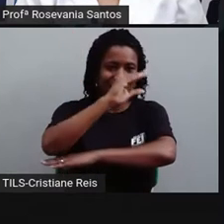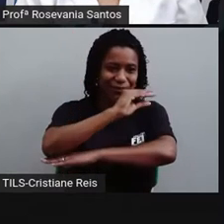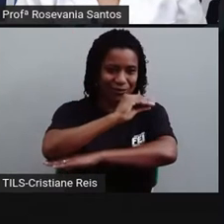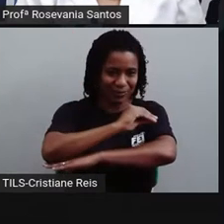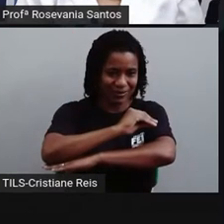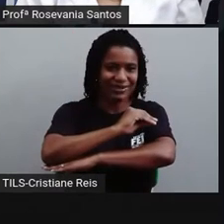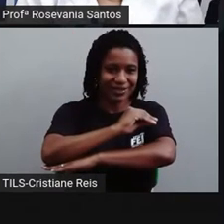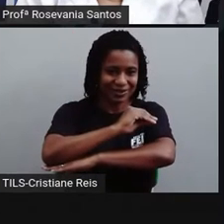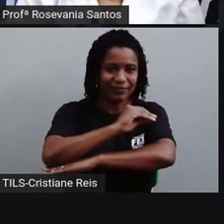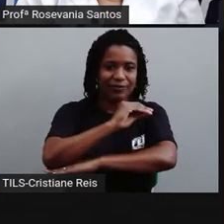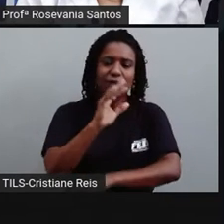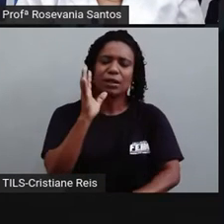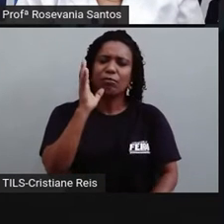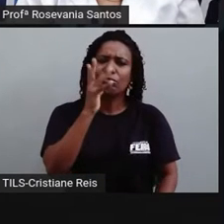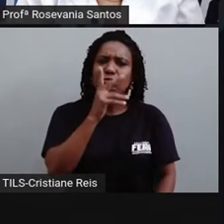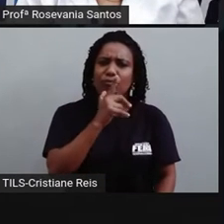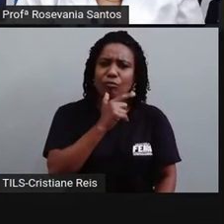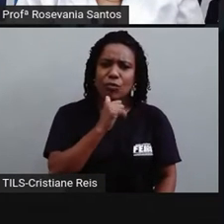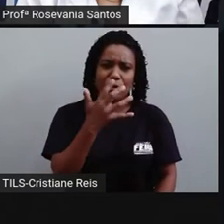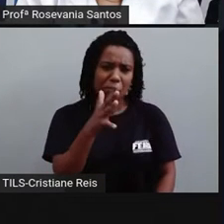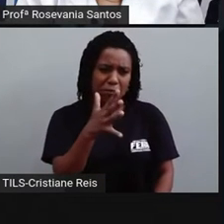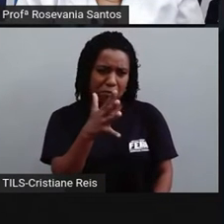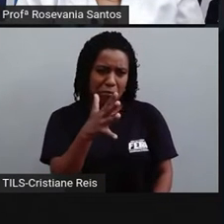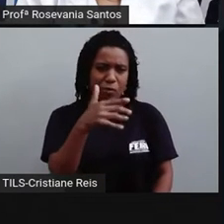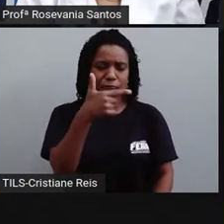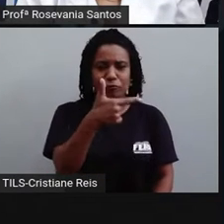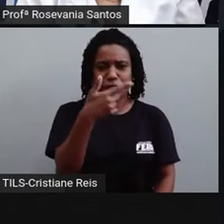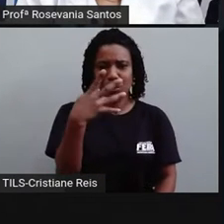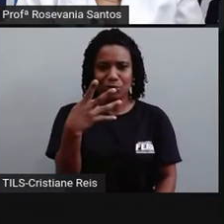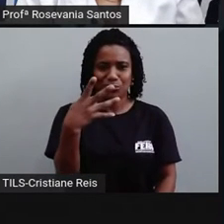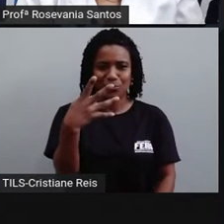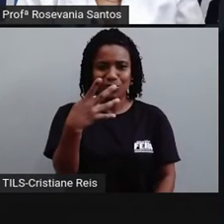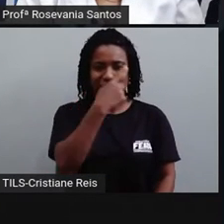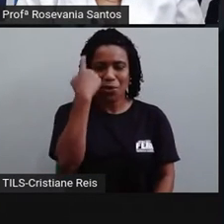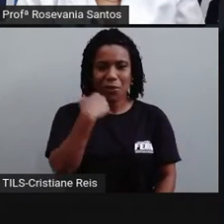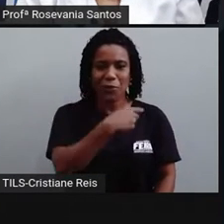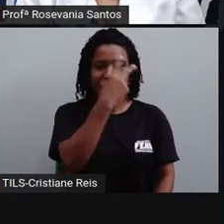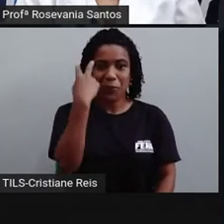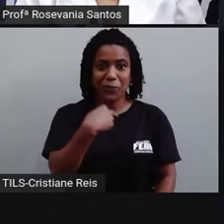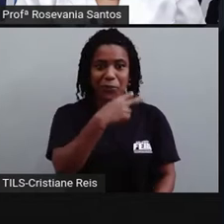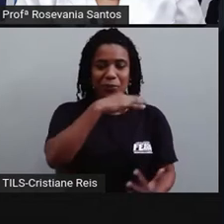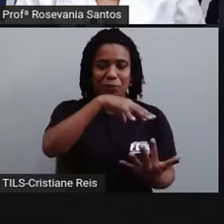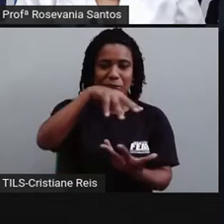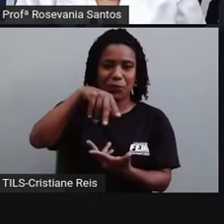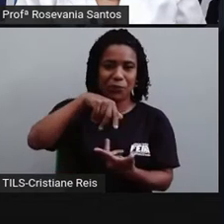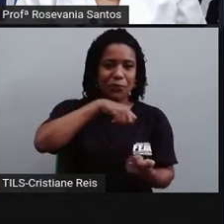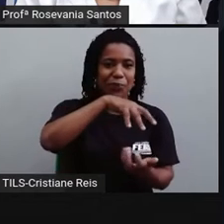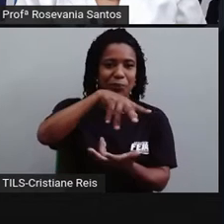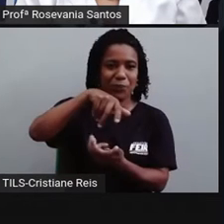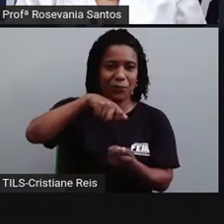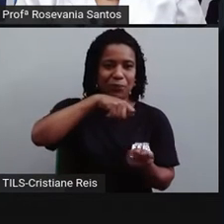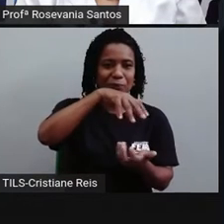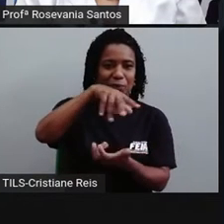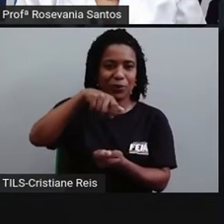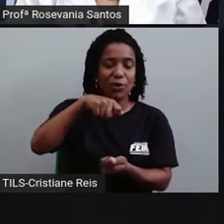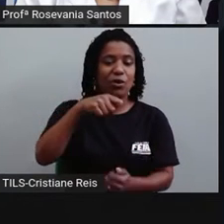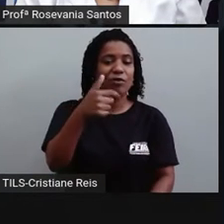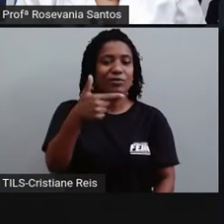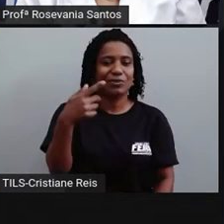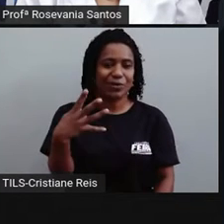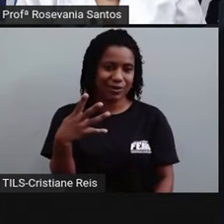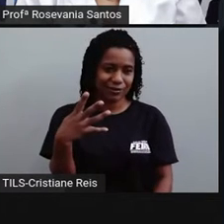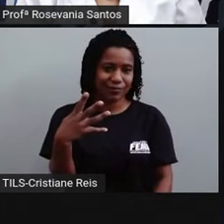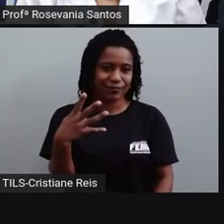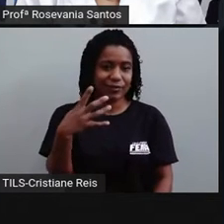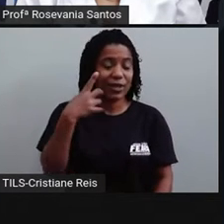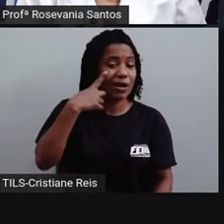Ele dura aproximadamente 24 horas. E a característica principal é que ele gira do oeste para o leste no